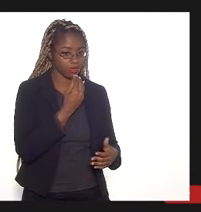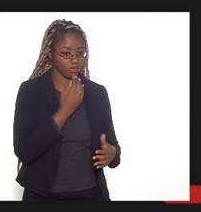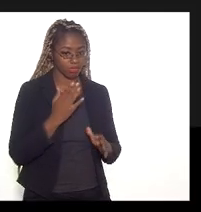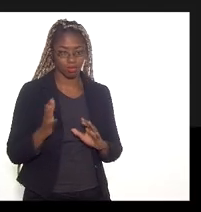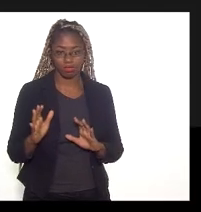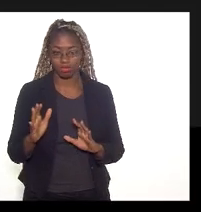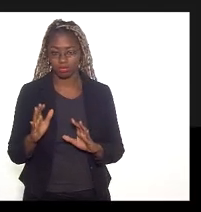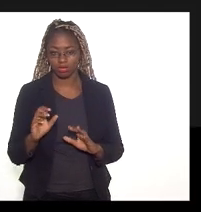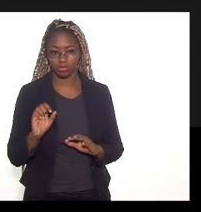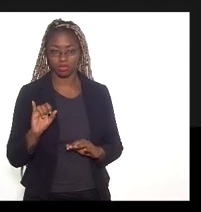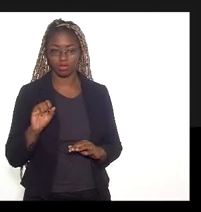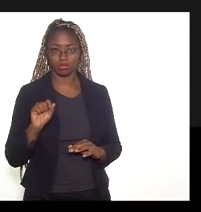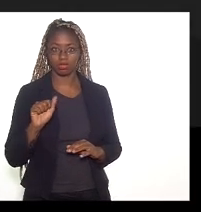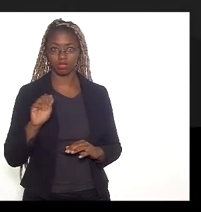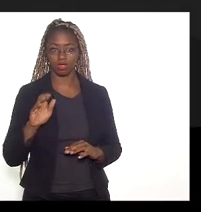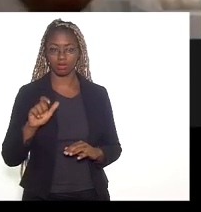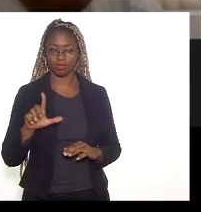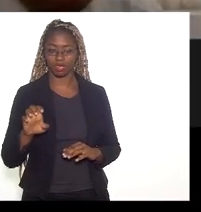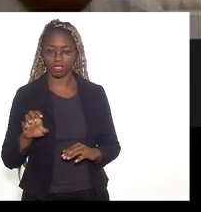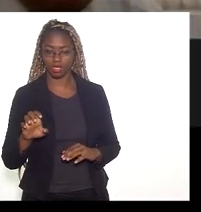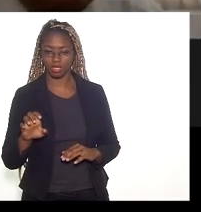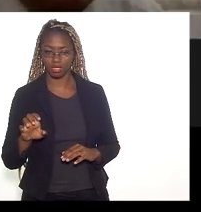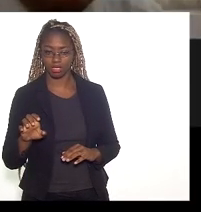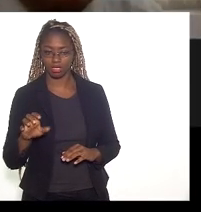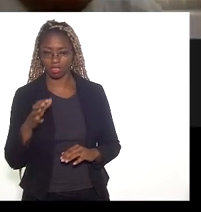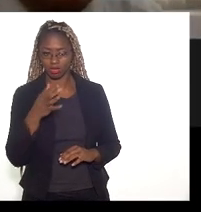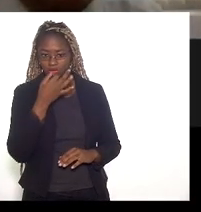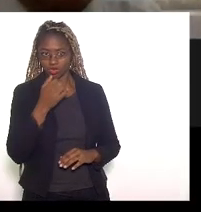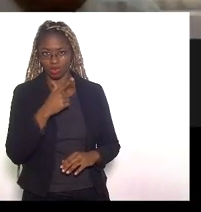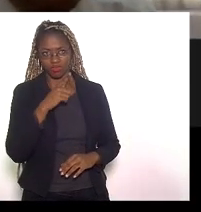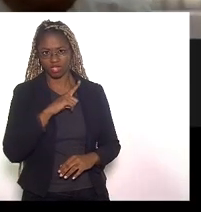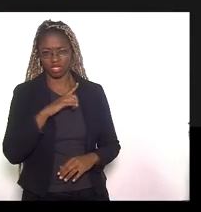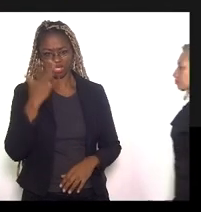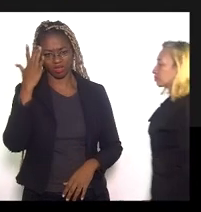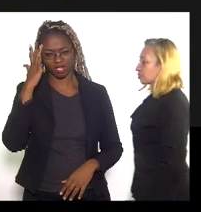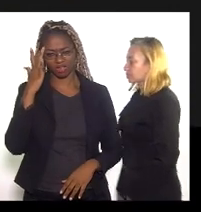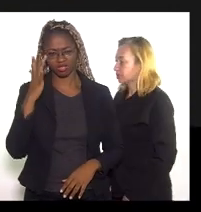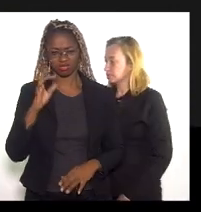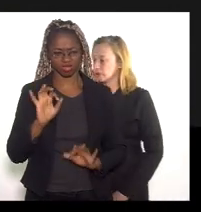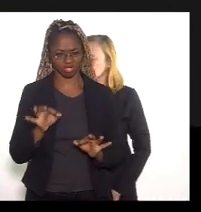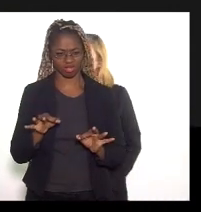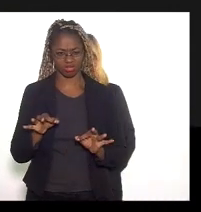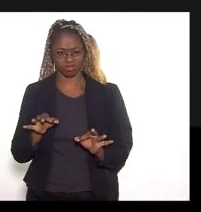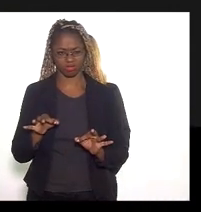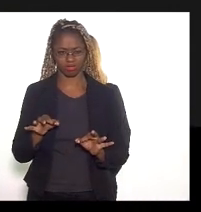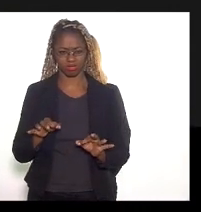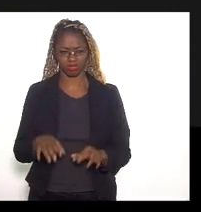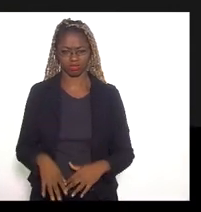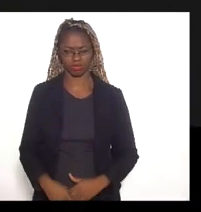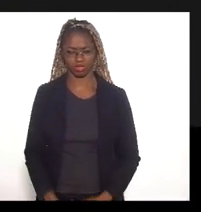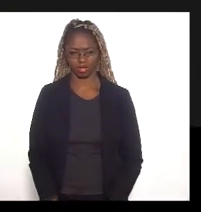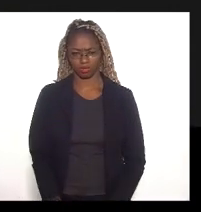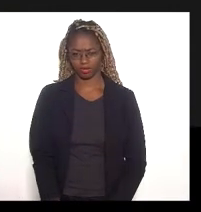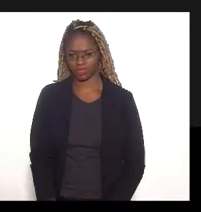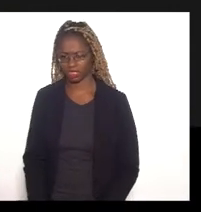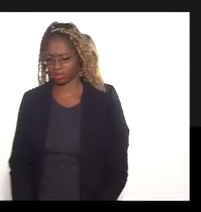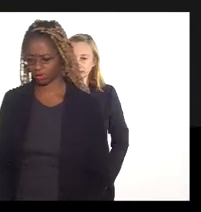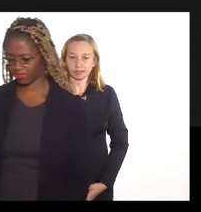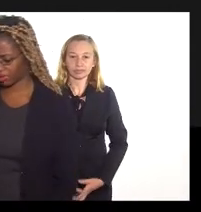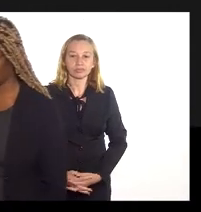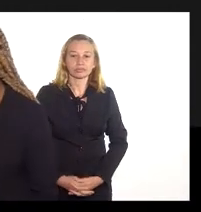a Isabel, mas já está com o áudio, parece. Já está com o áudio? Não, não, não, não,